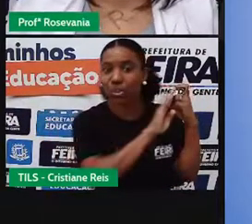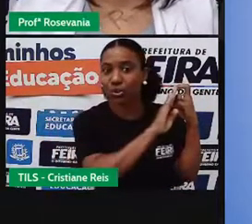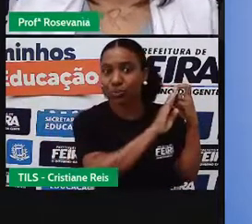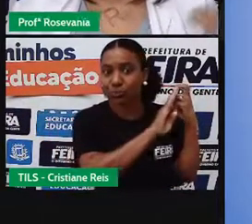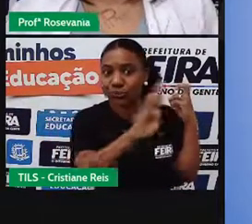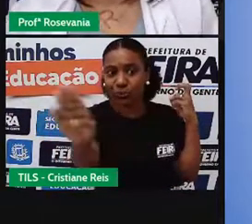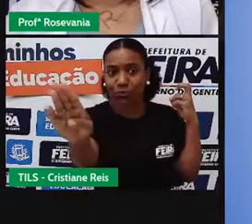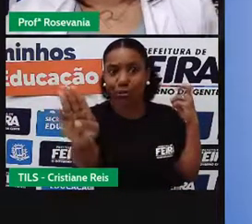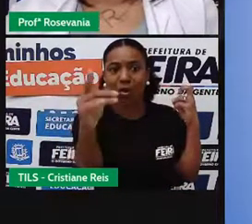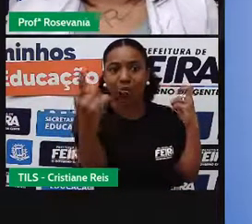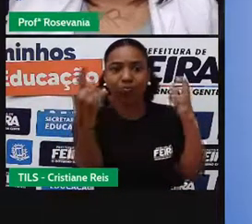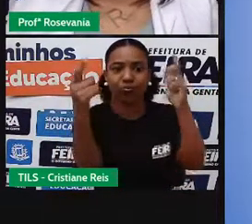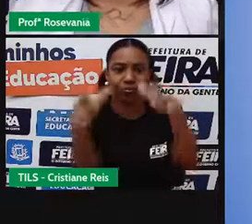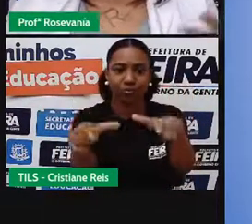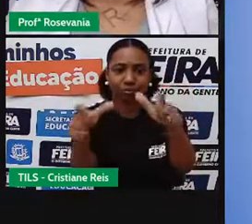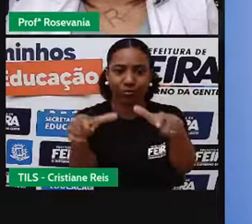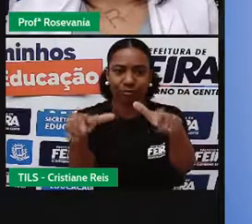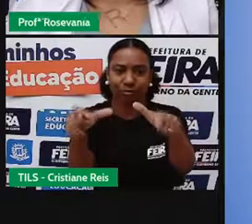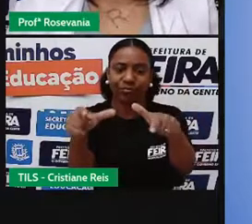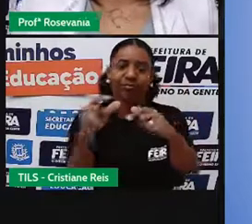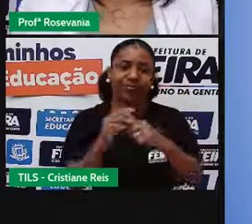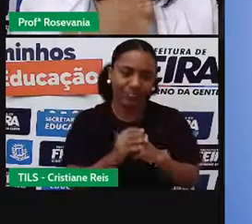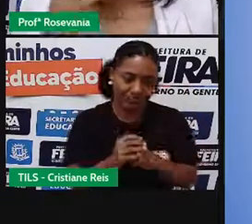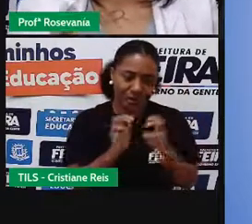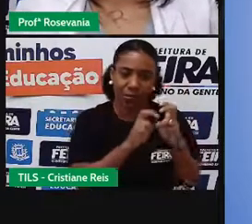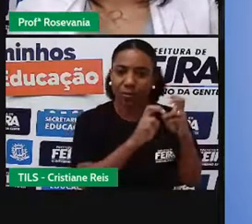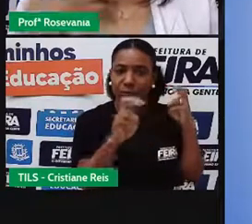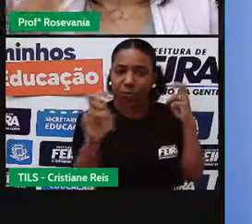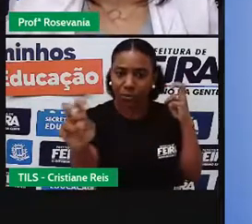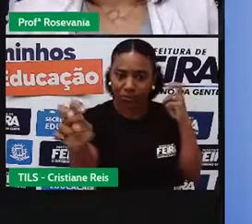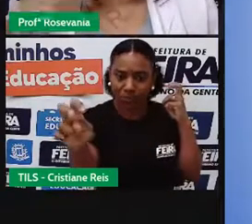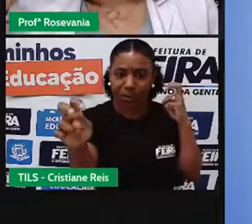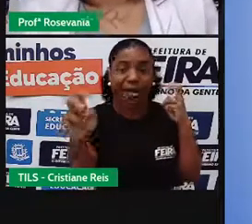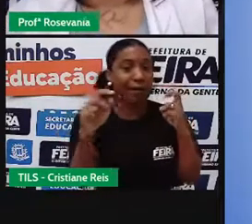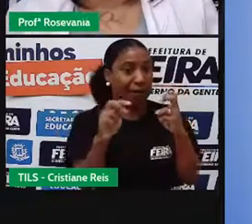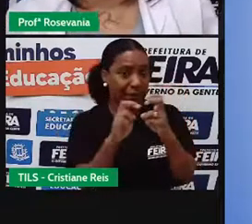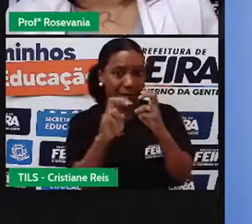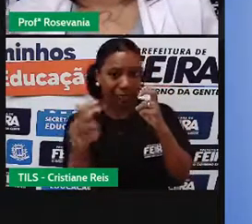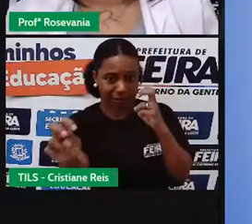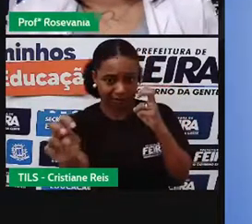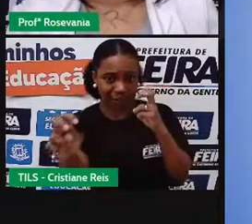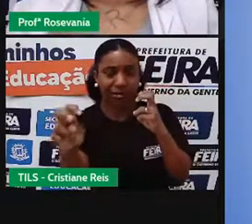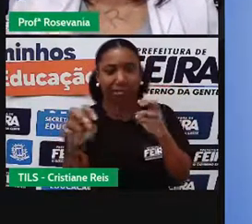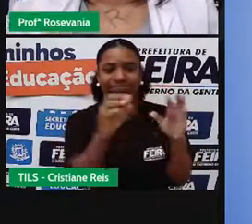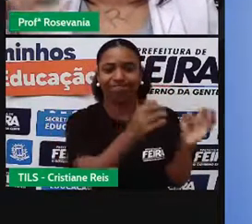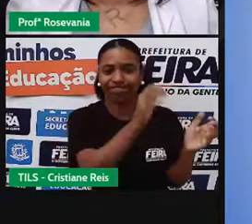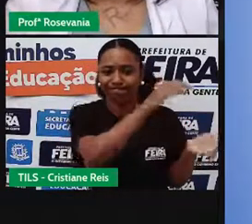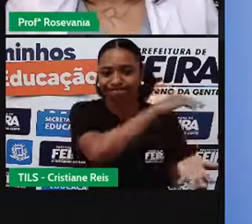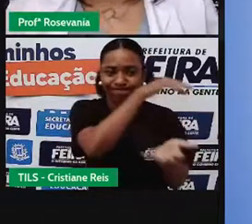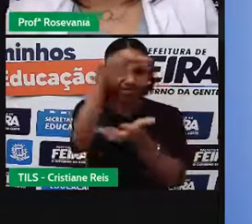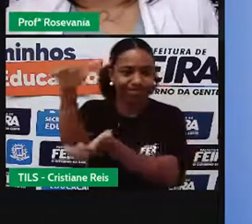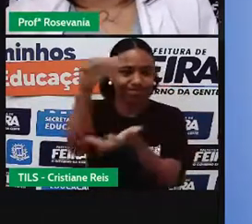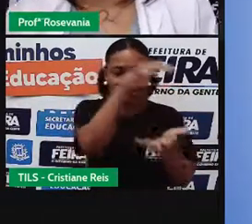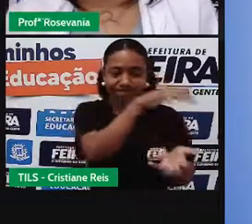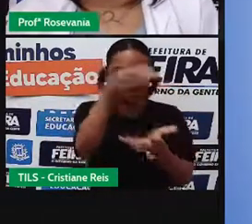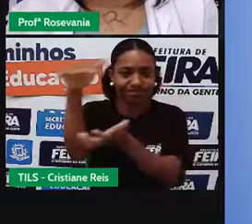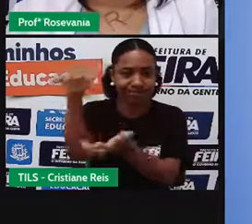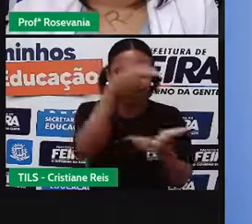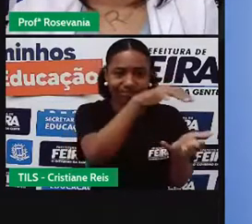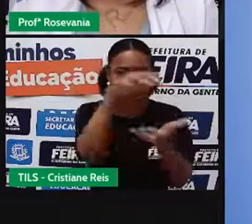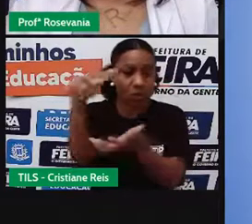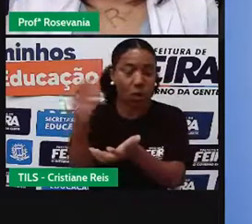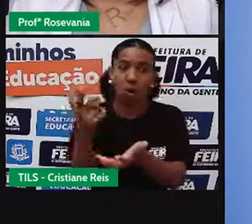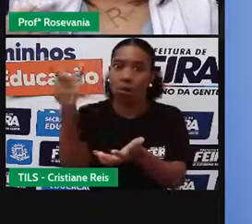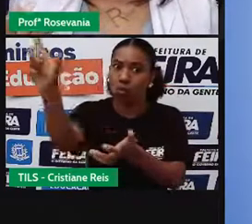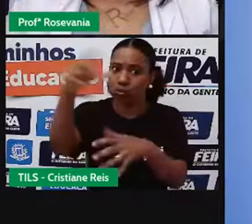e preciso, né, de, de um transbordo, eu preciso de um outro transporte para levar até a estação, e da estação até o ponto que eu quiser